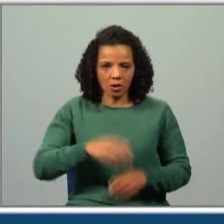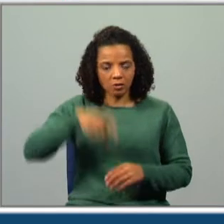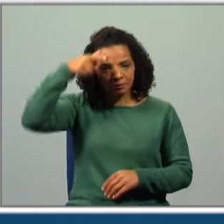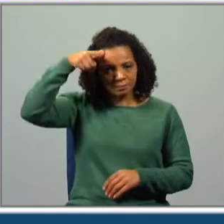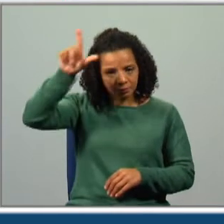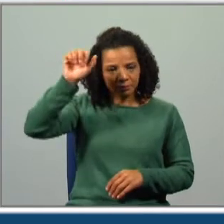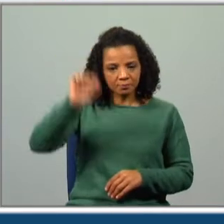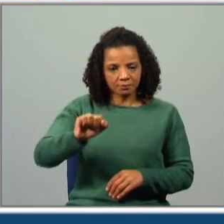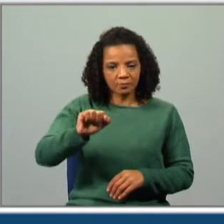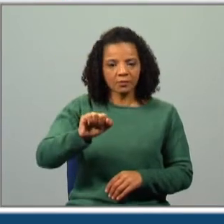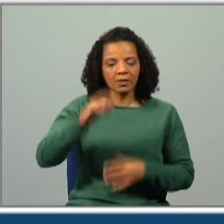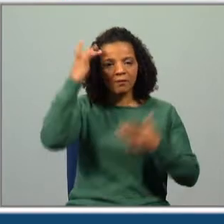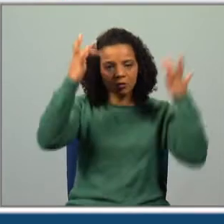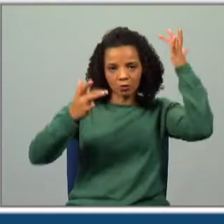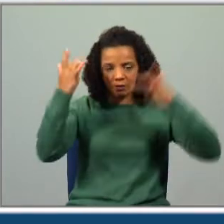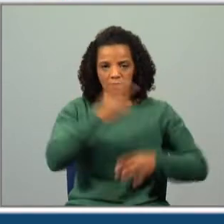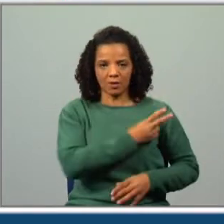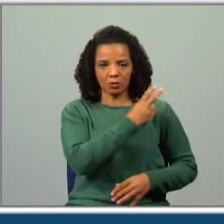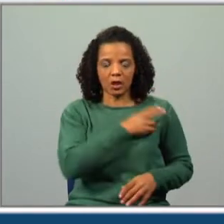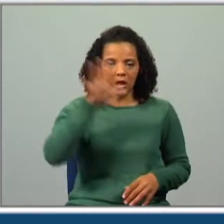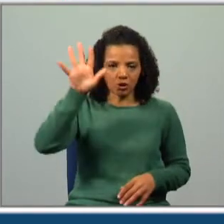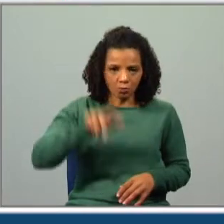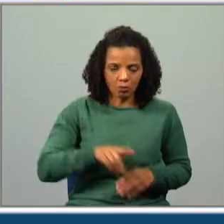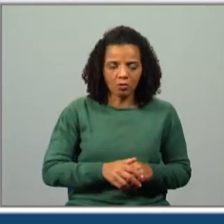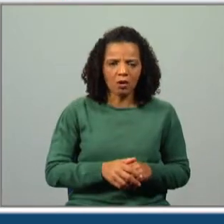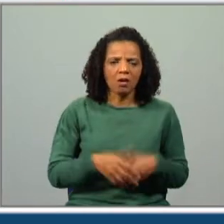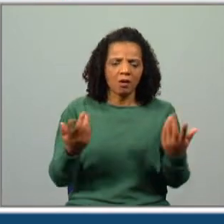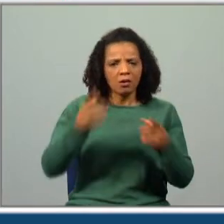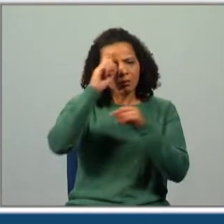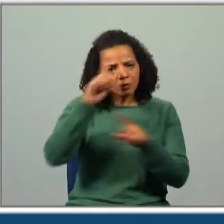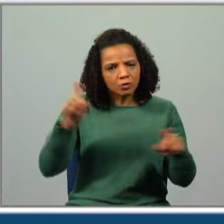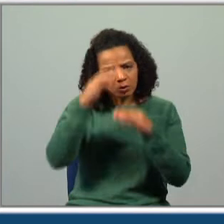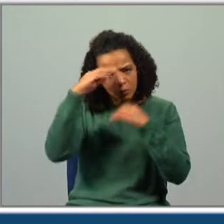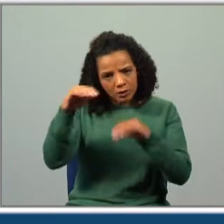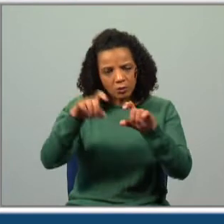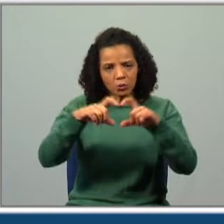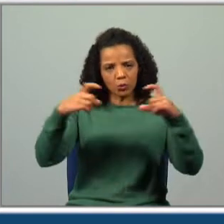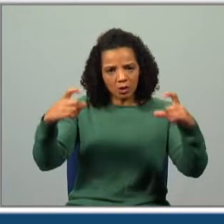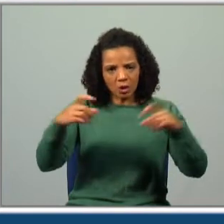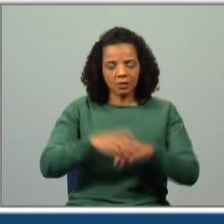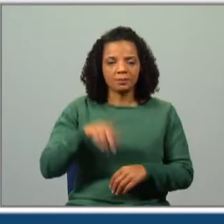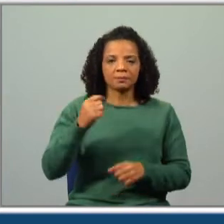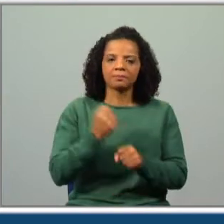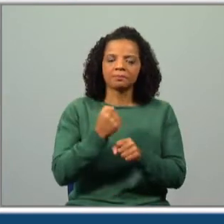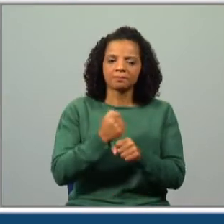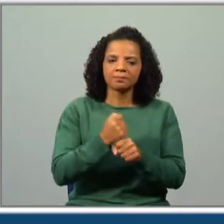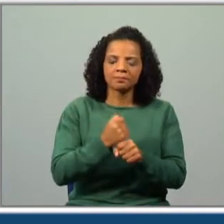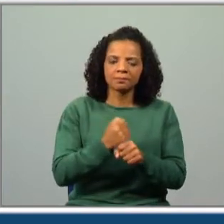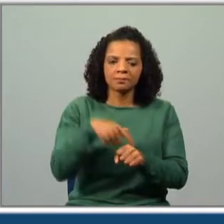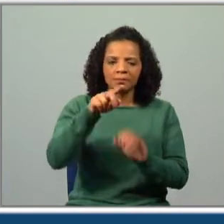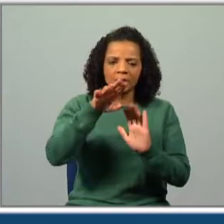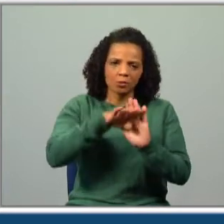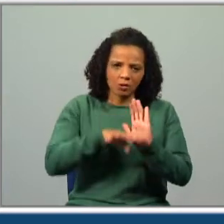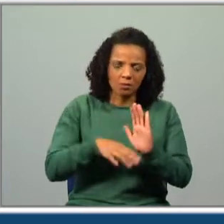Universidade de Lisboa, foi por vários anos professora do ensino secundário e trabalhou ainda no programa Escritores nas